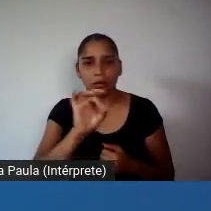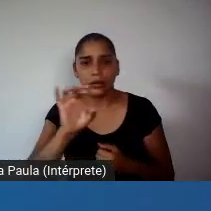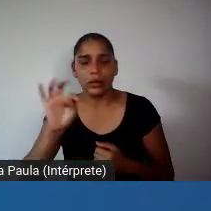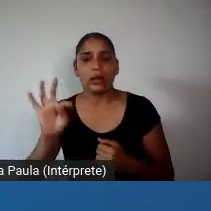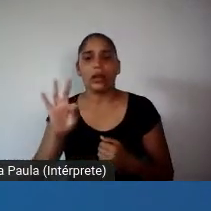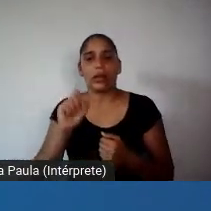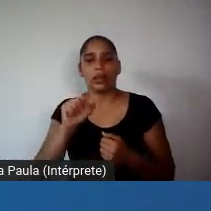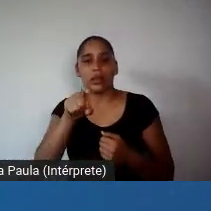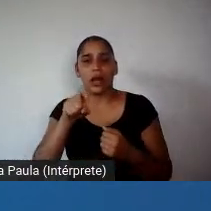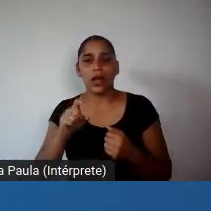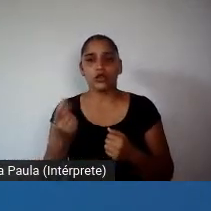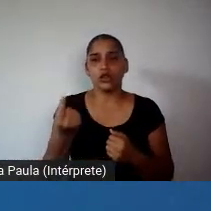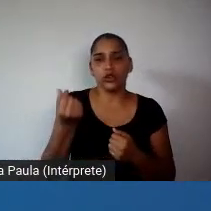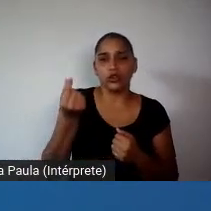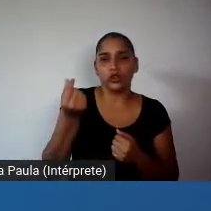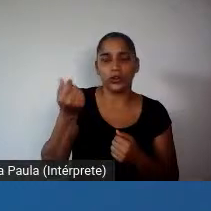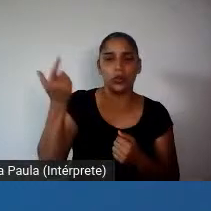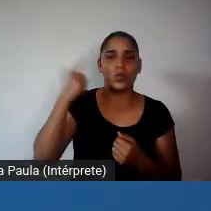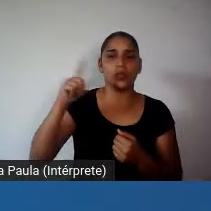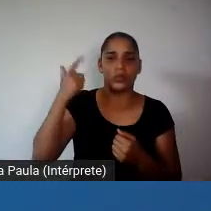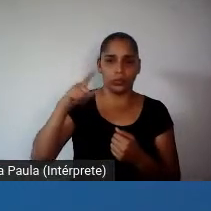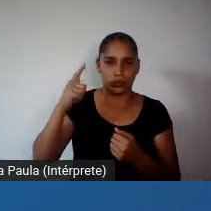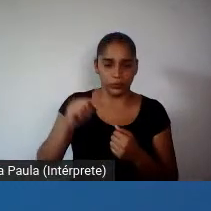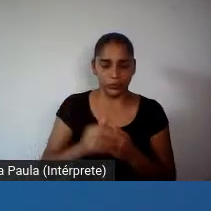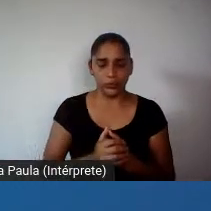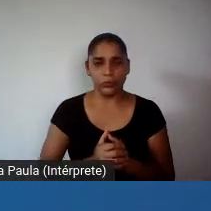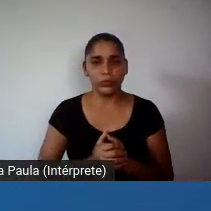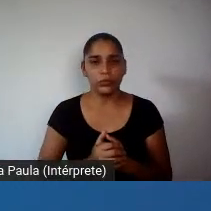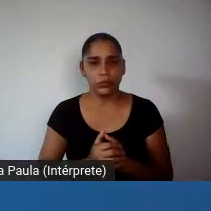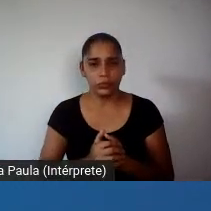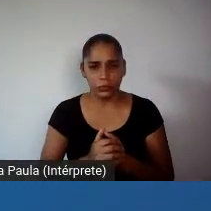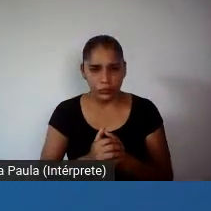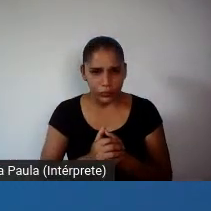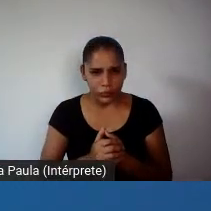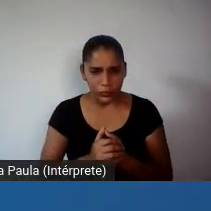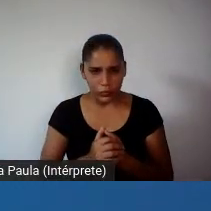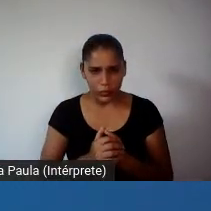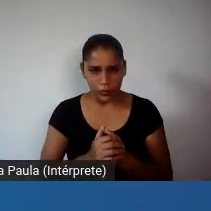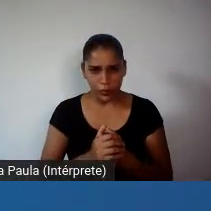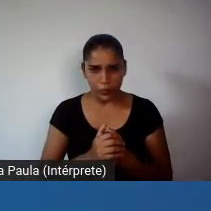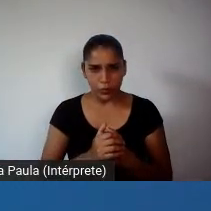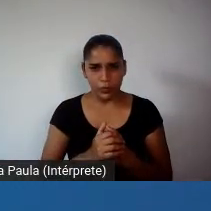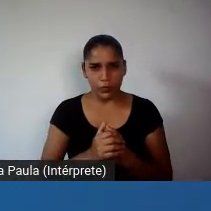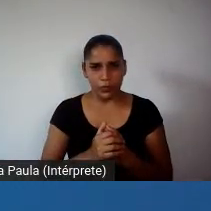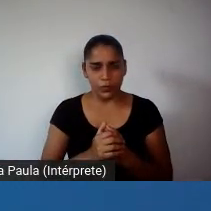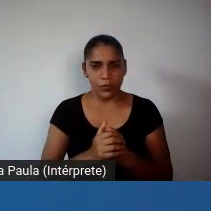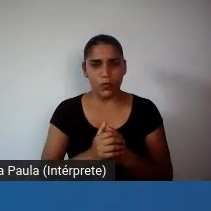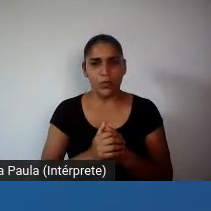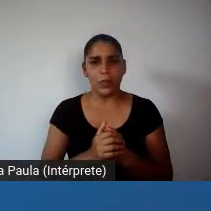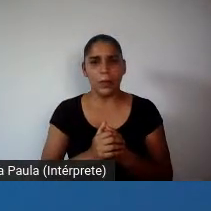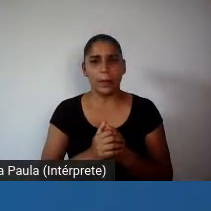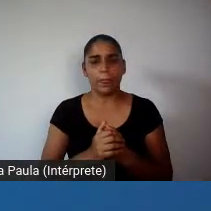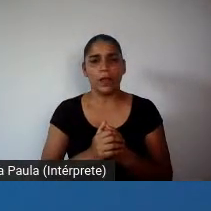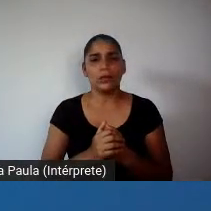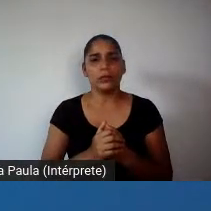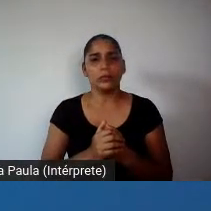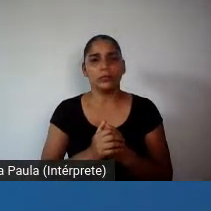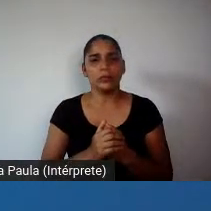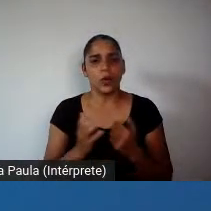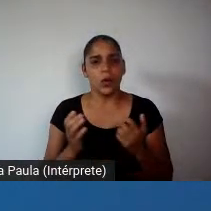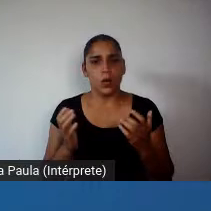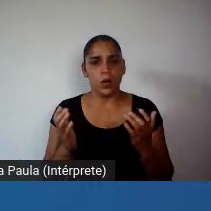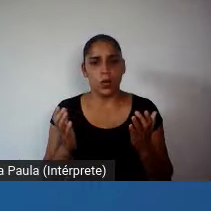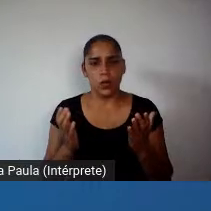lucro, né, e a lucratividade para os acionistas. E isto tudo, hoje, se expressa de